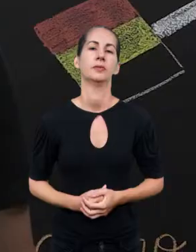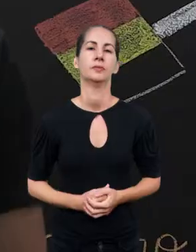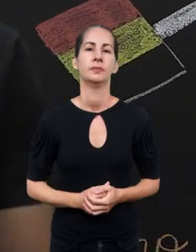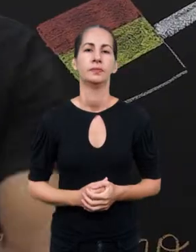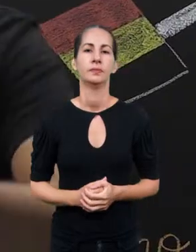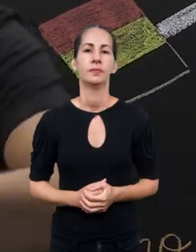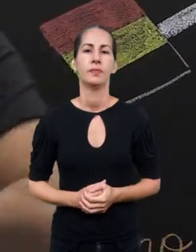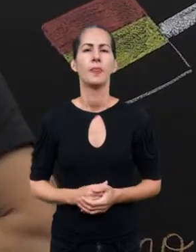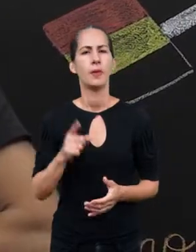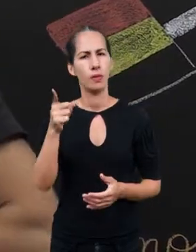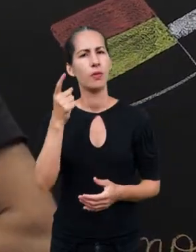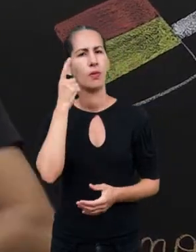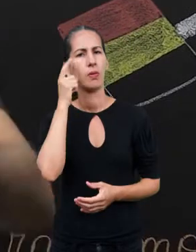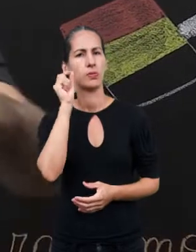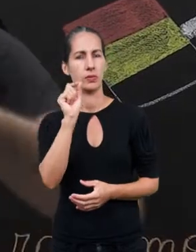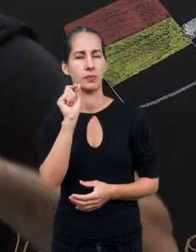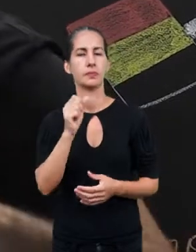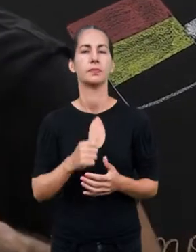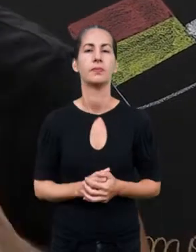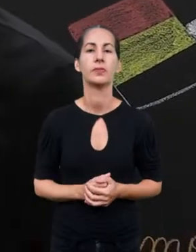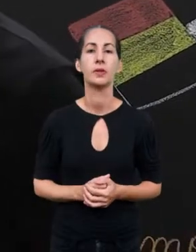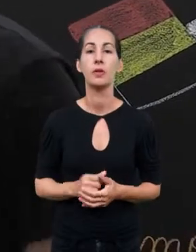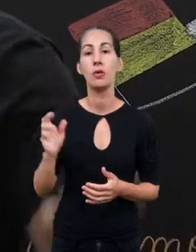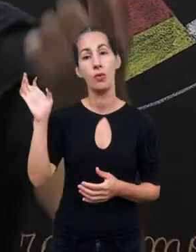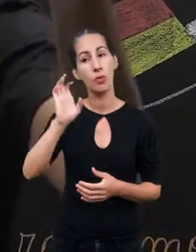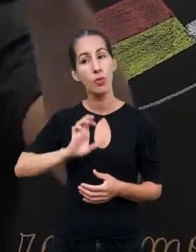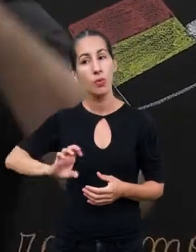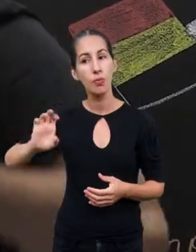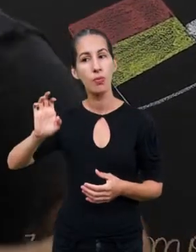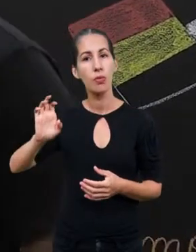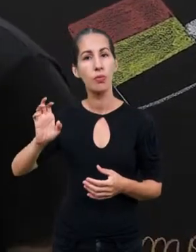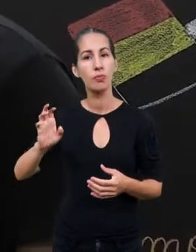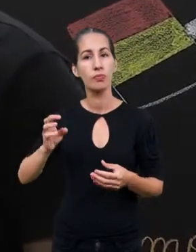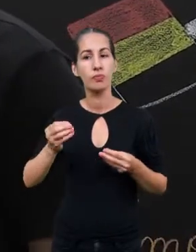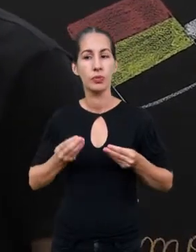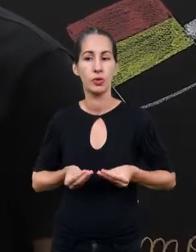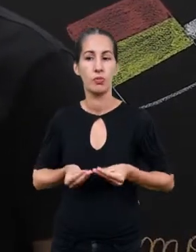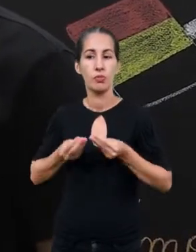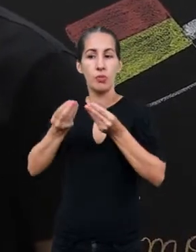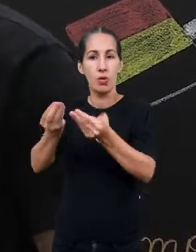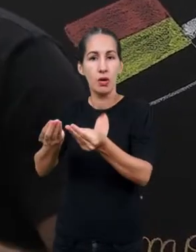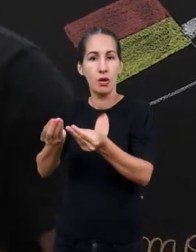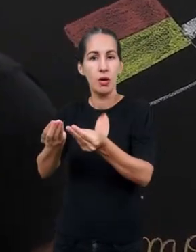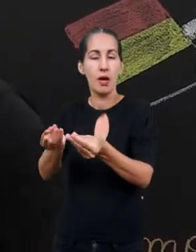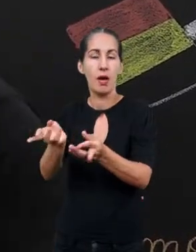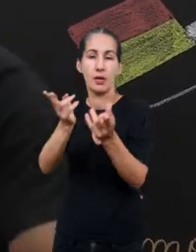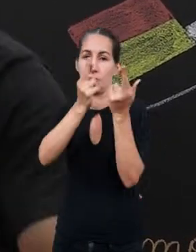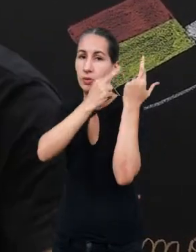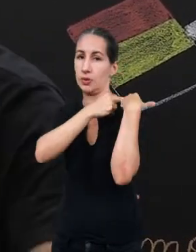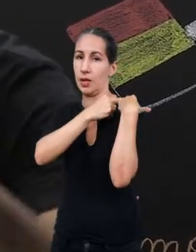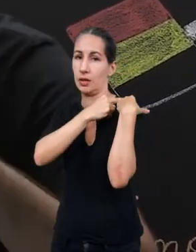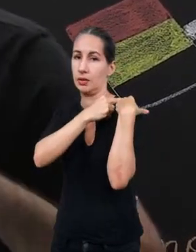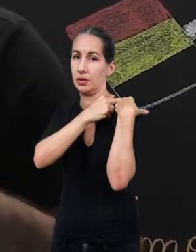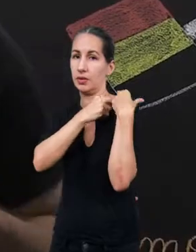Olha que interessante. Os europeus estão se dando uma responsabilidade de levar o progresso. Mas